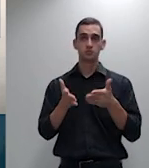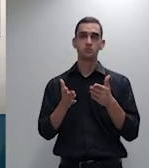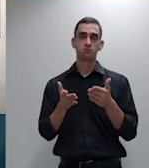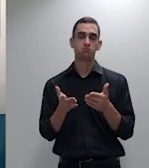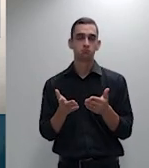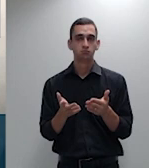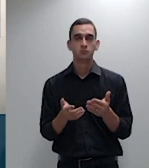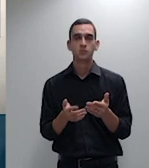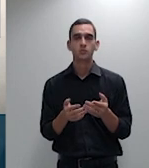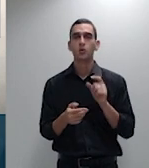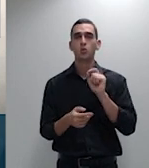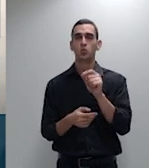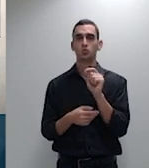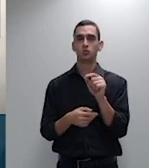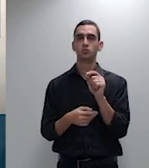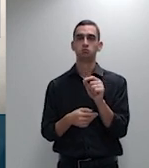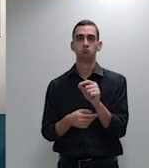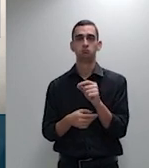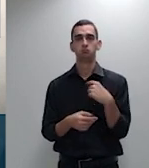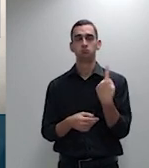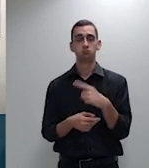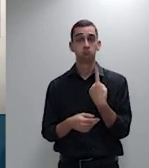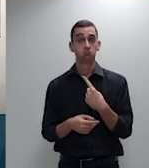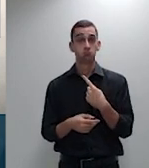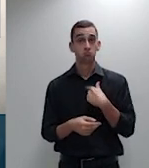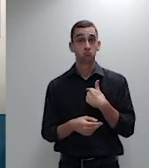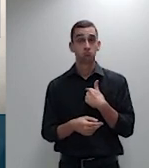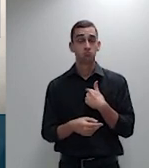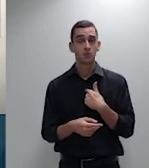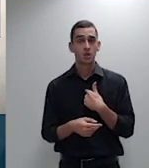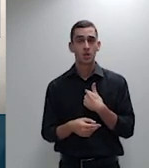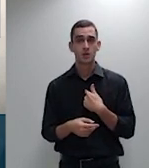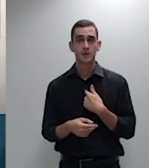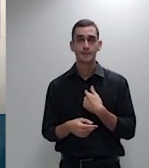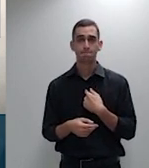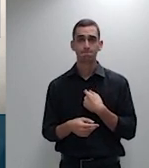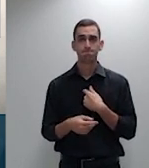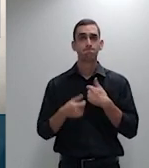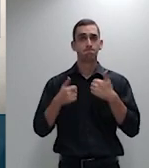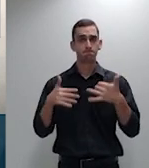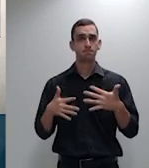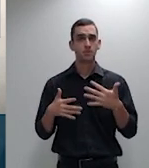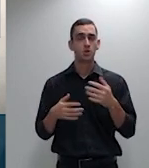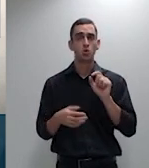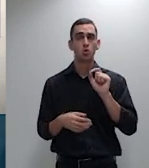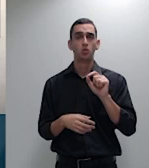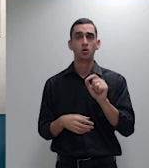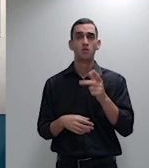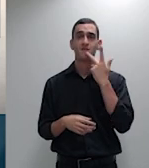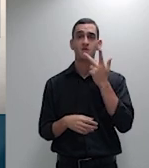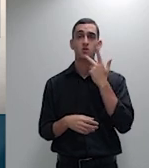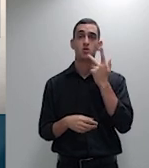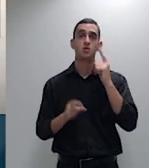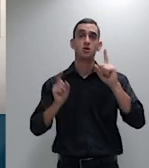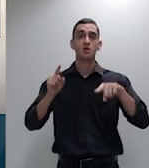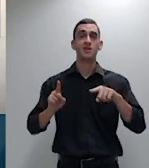qual ele invoca a presunção de